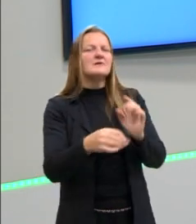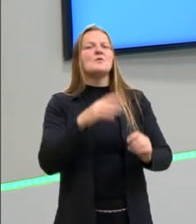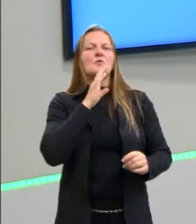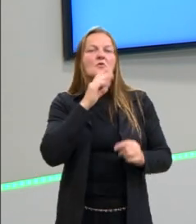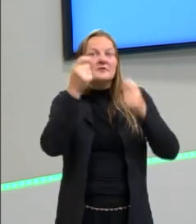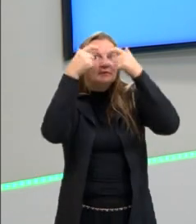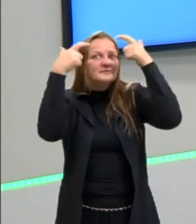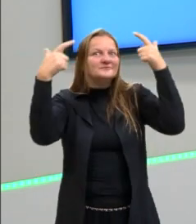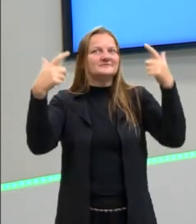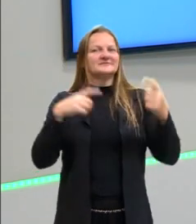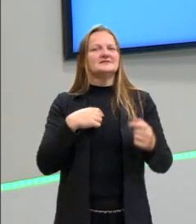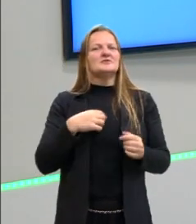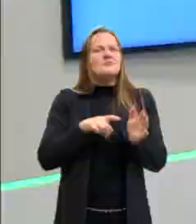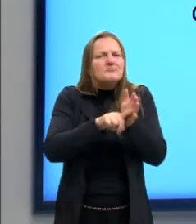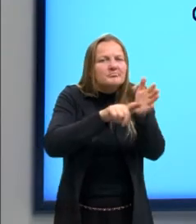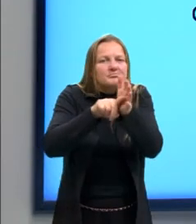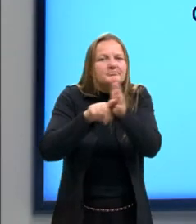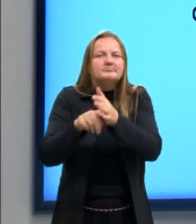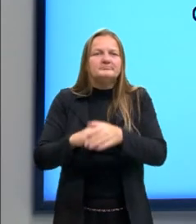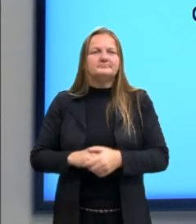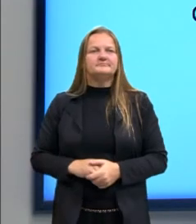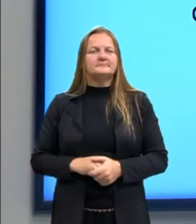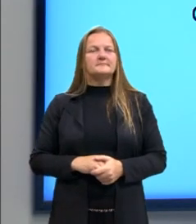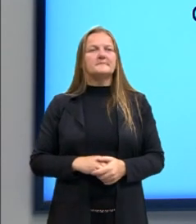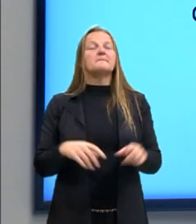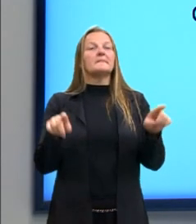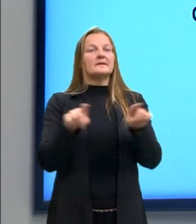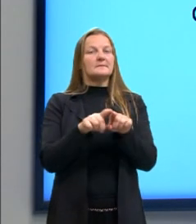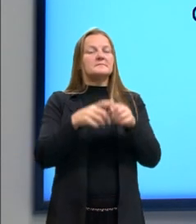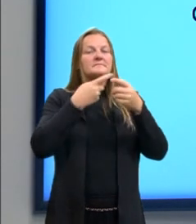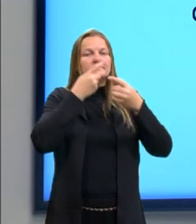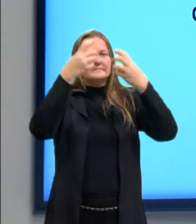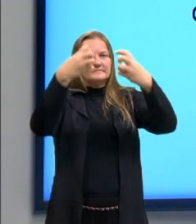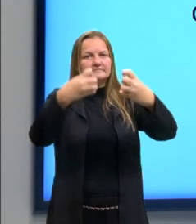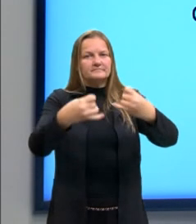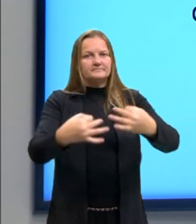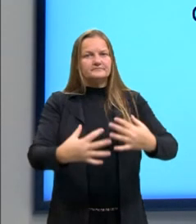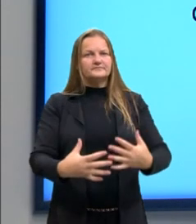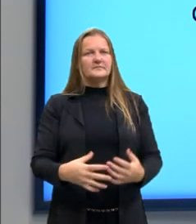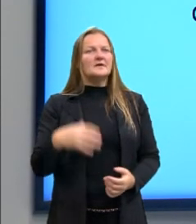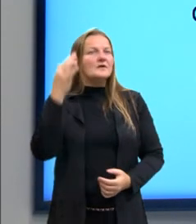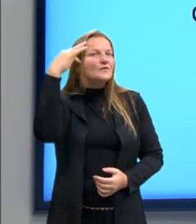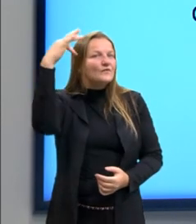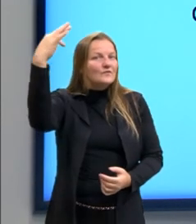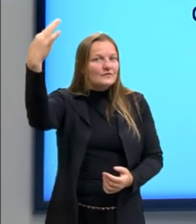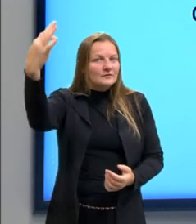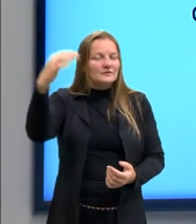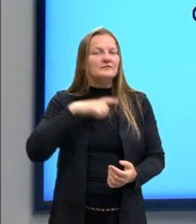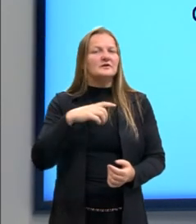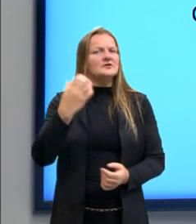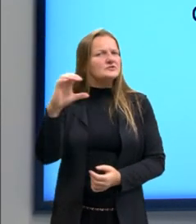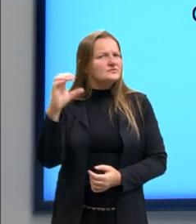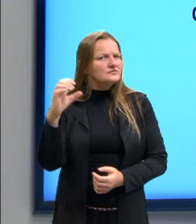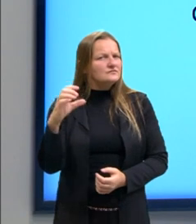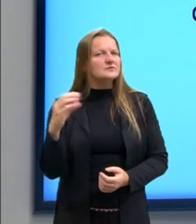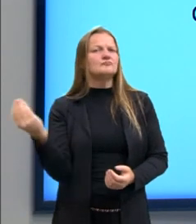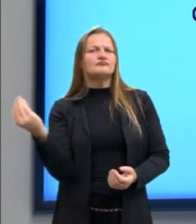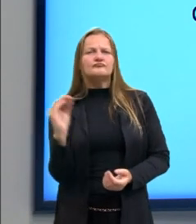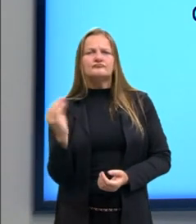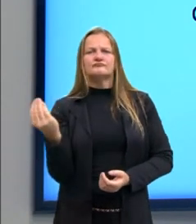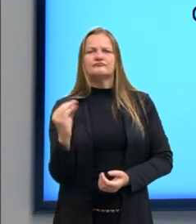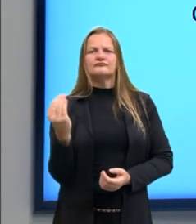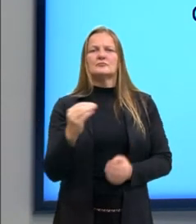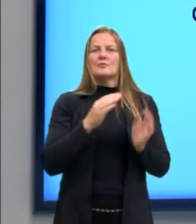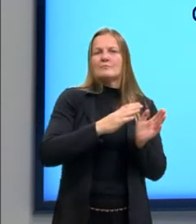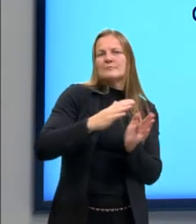conhecimentos, fazer as suas pesquisas. E, como eu falei antes, essas questões filosóficas e científicas, durante